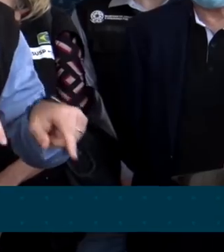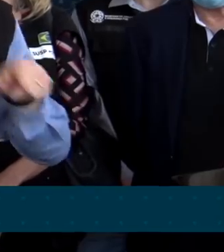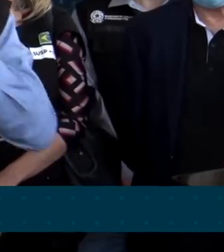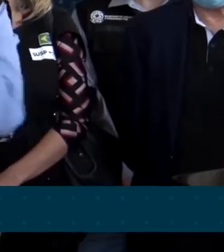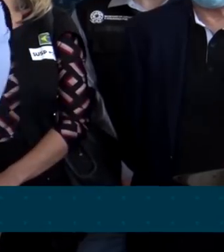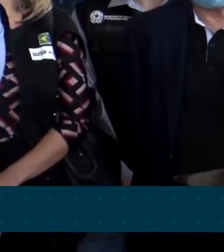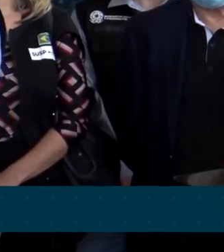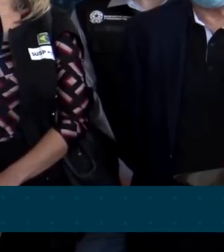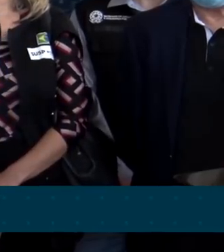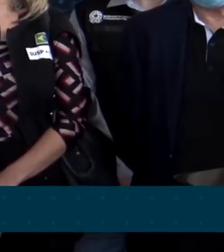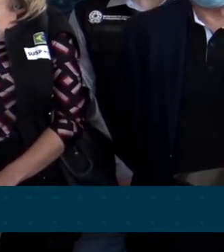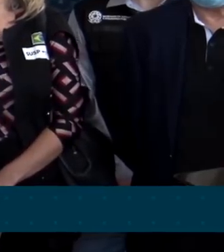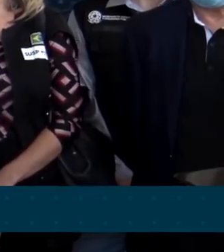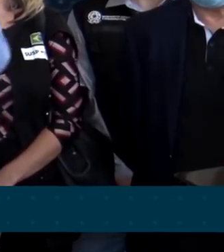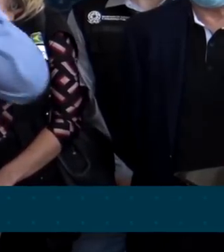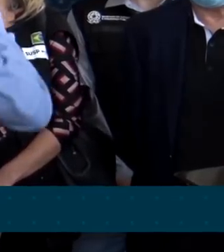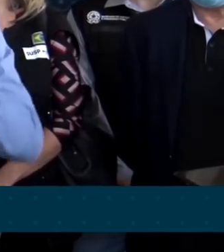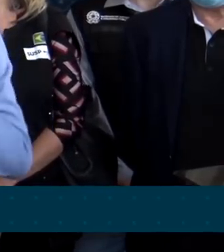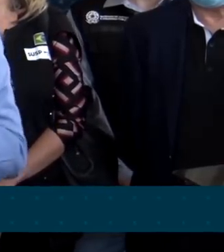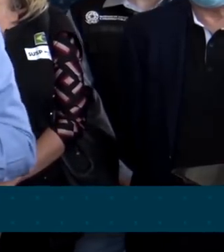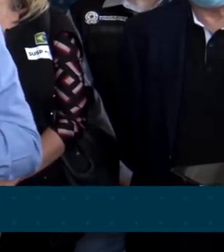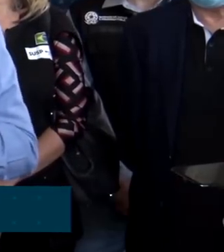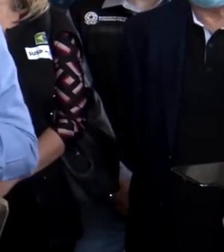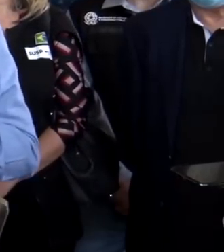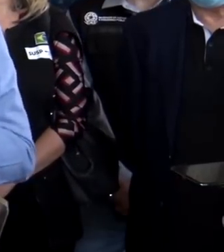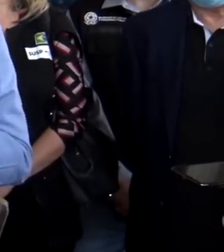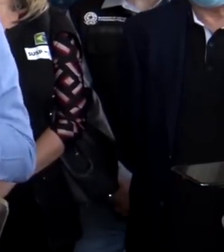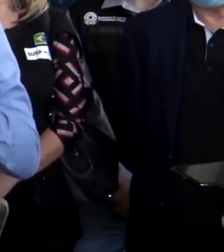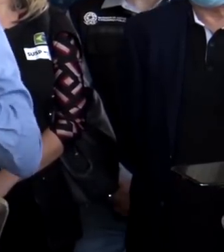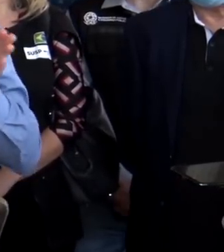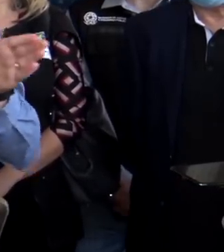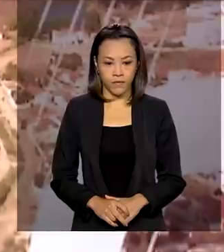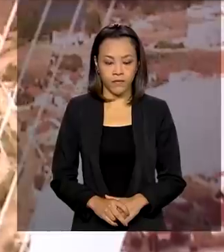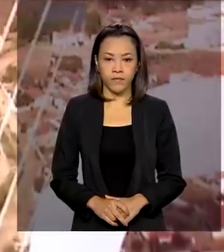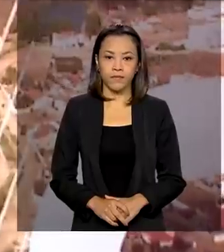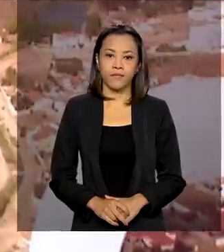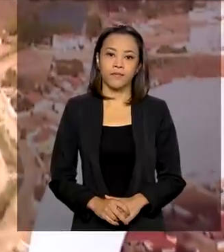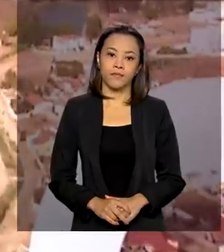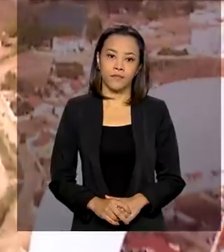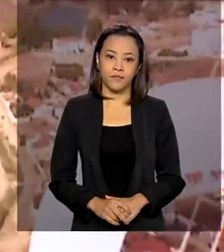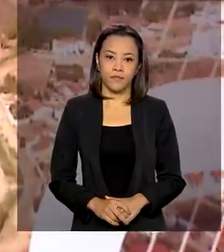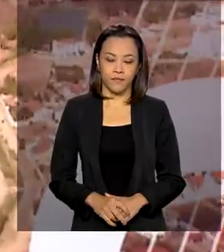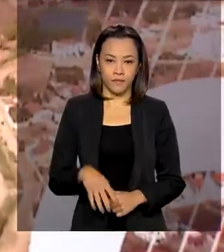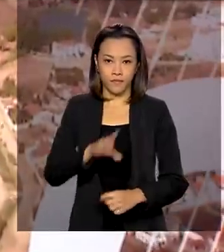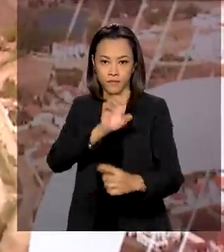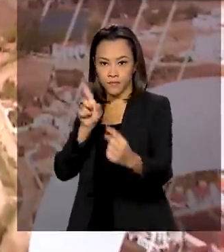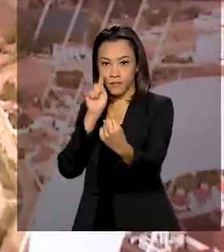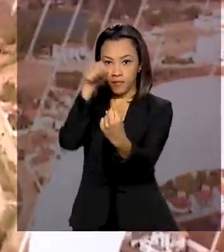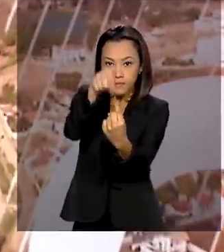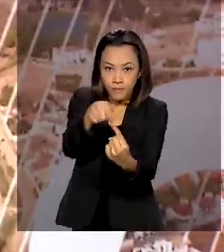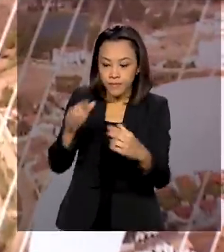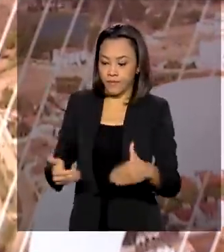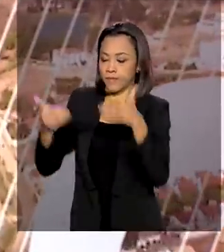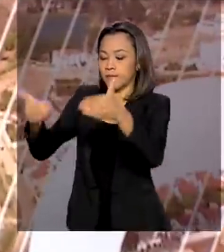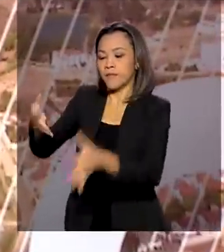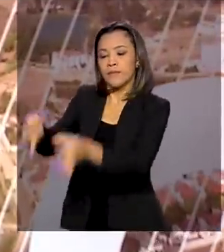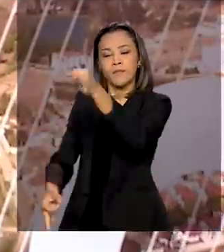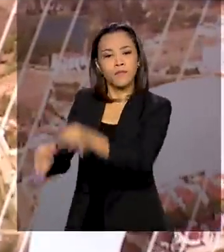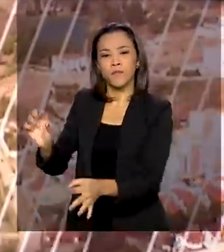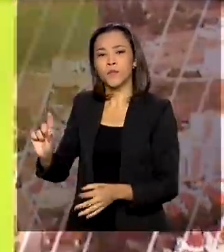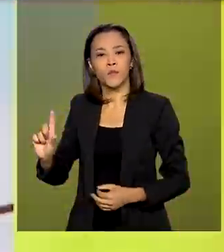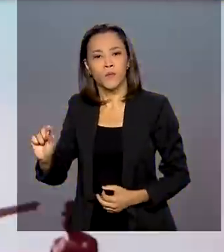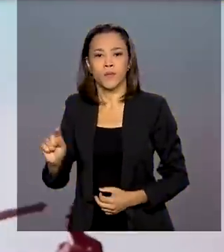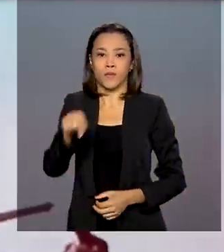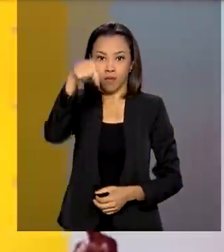dos presídios com aqueles seus integrantes que estão fora. A meta do Ministério da Justiça é criar,